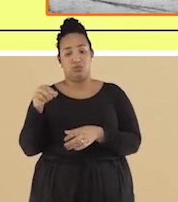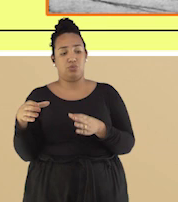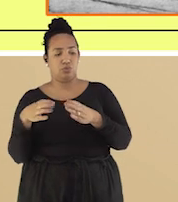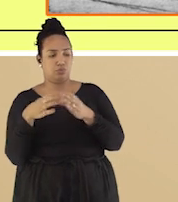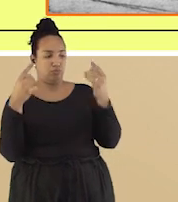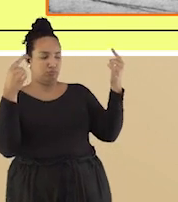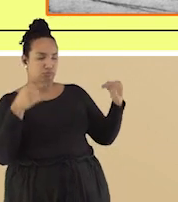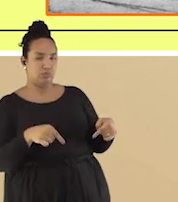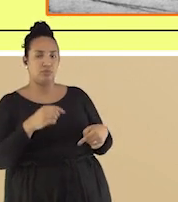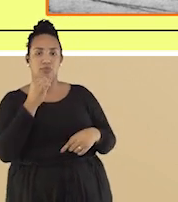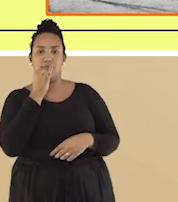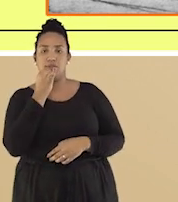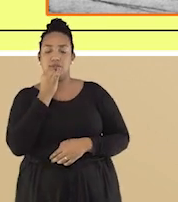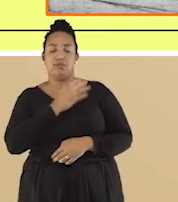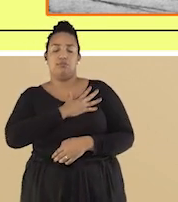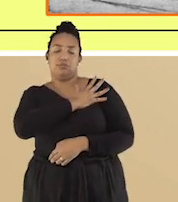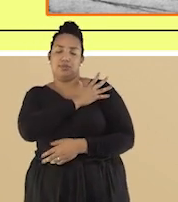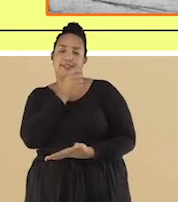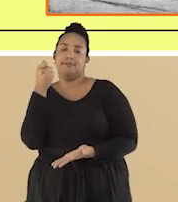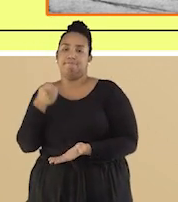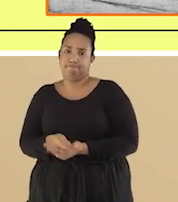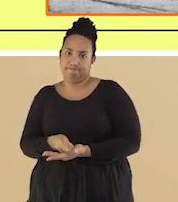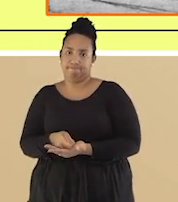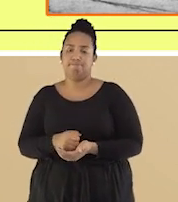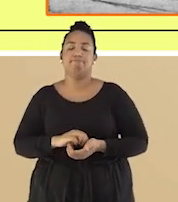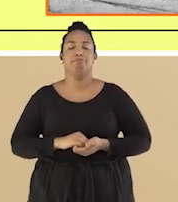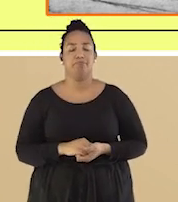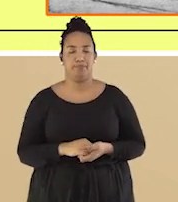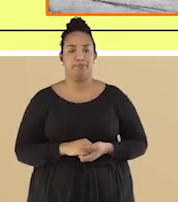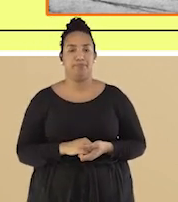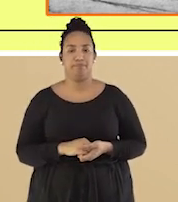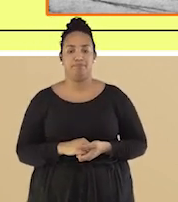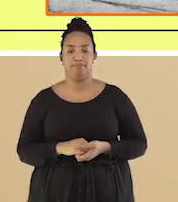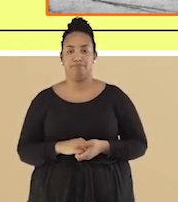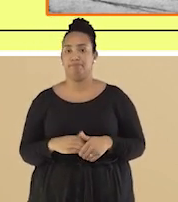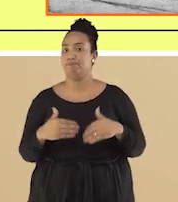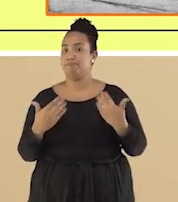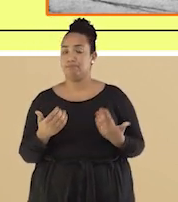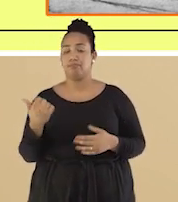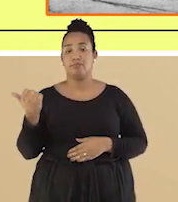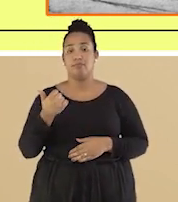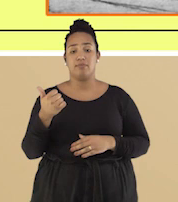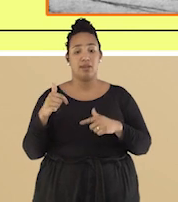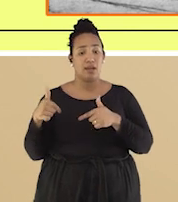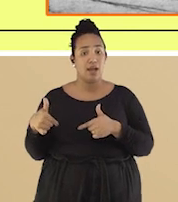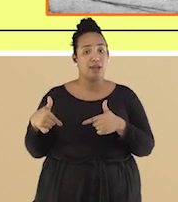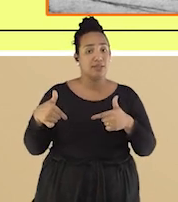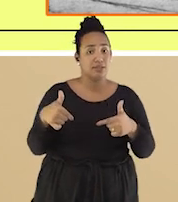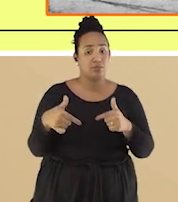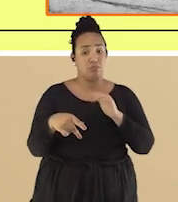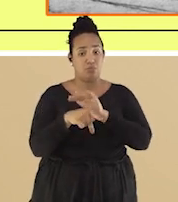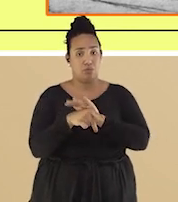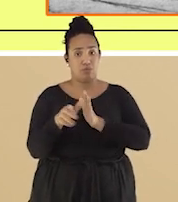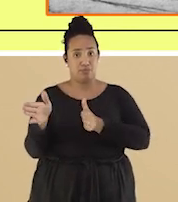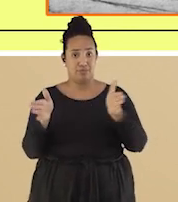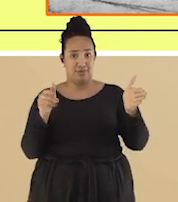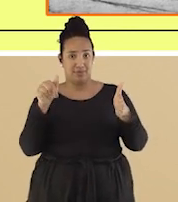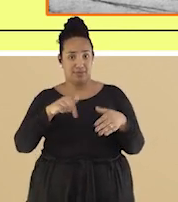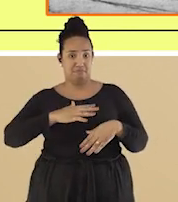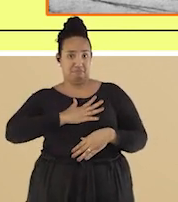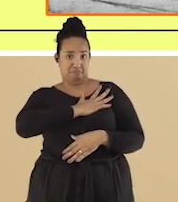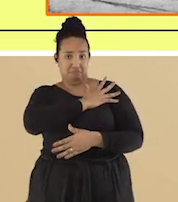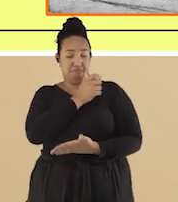militares e outros grupos conservadores da sociedade. Por isso, a primeira ação do regime militar ao tomar o poder em